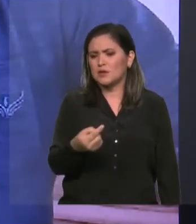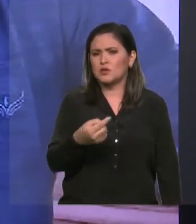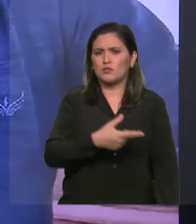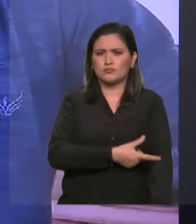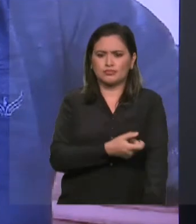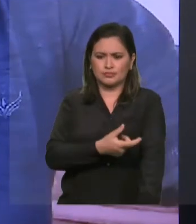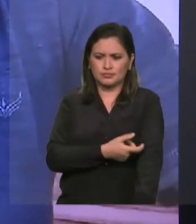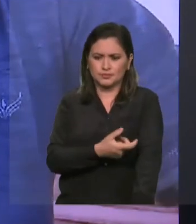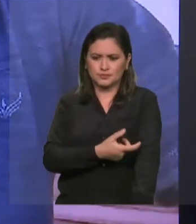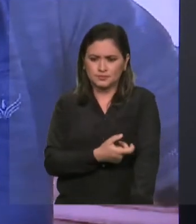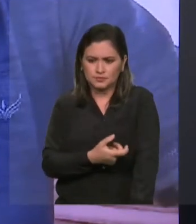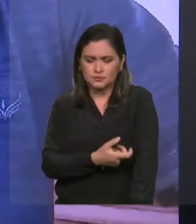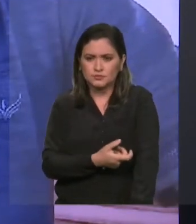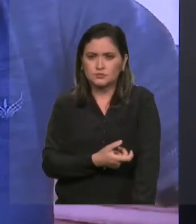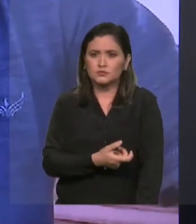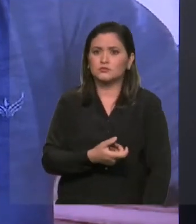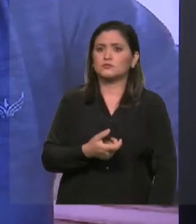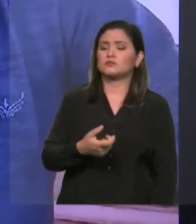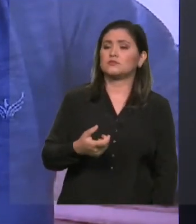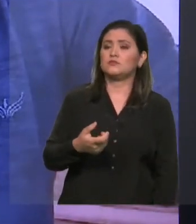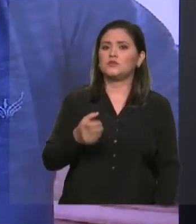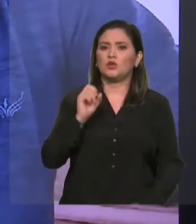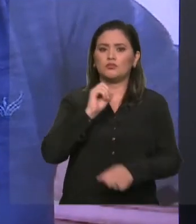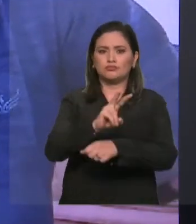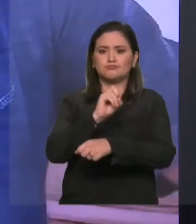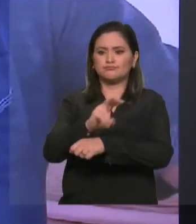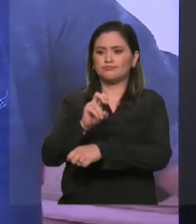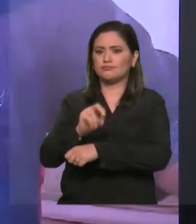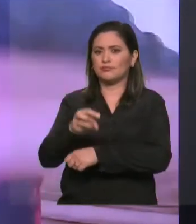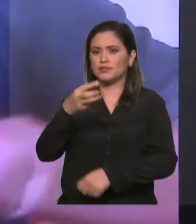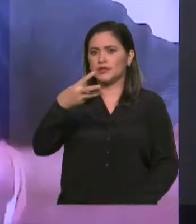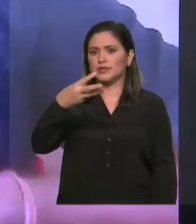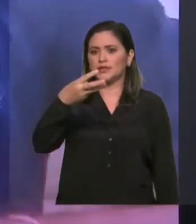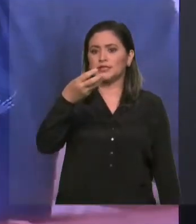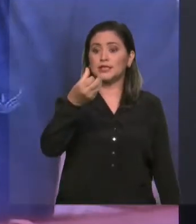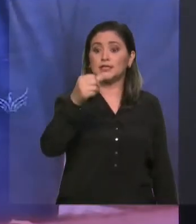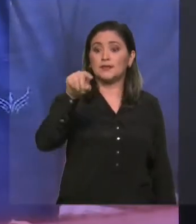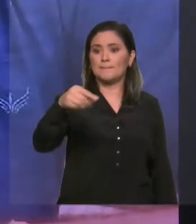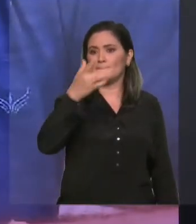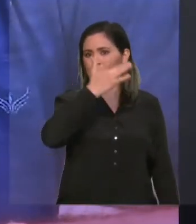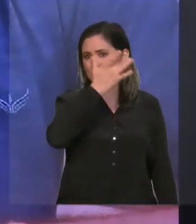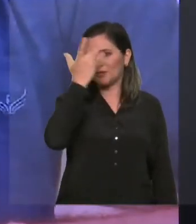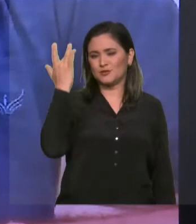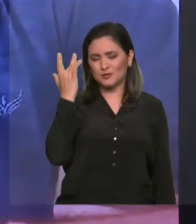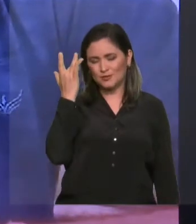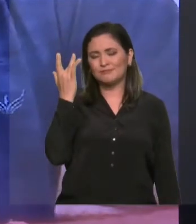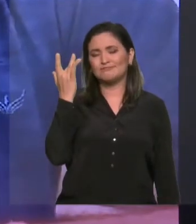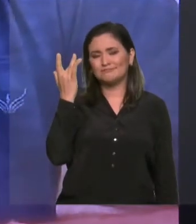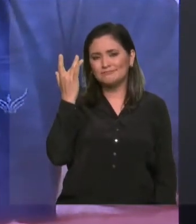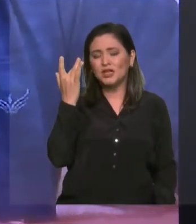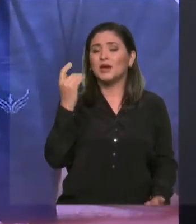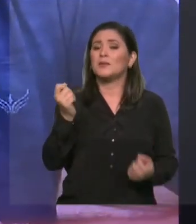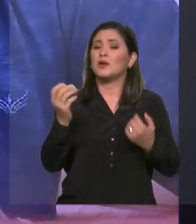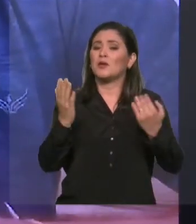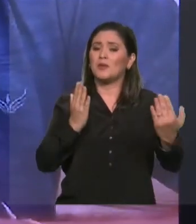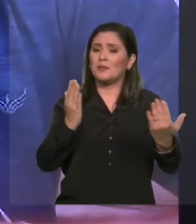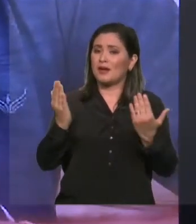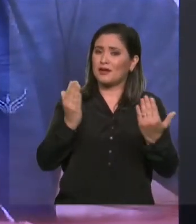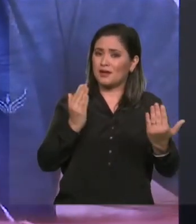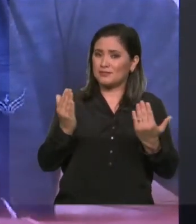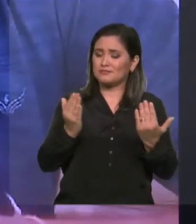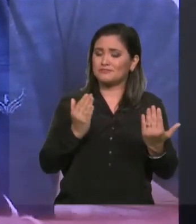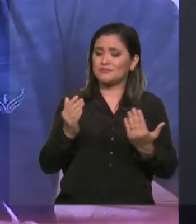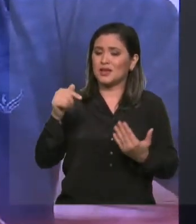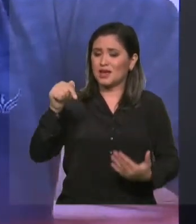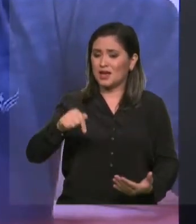36 mil pessoas, nós podemos também, se utilizando desses estudos, dizer que o Maranhão